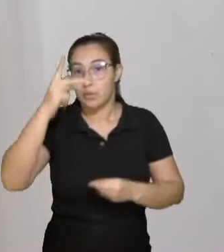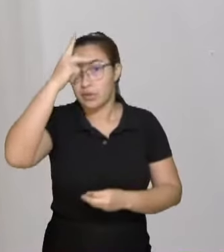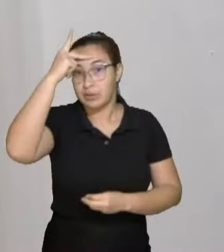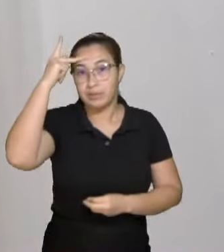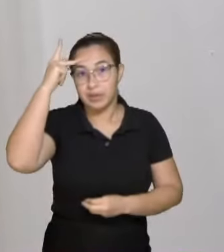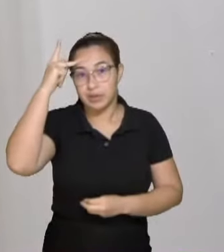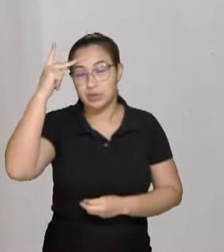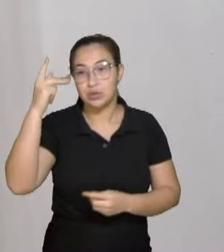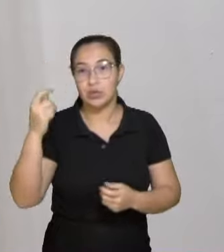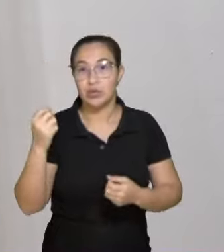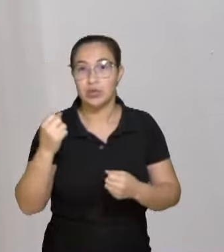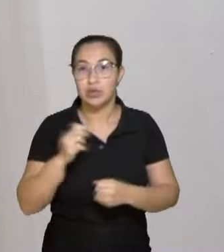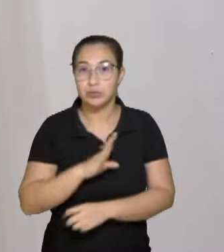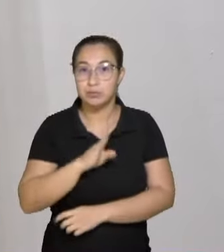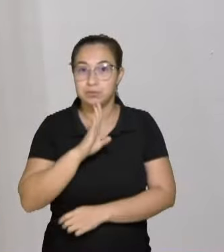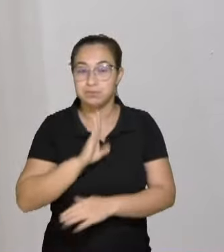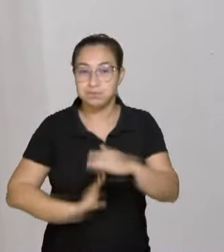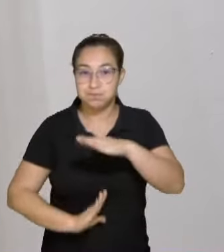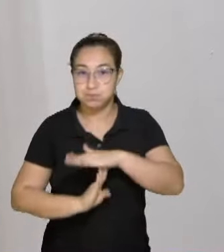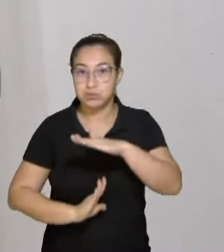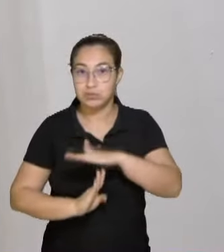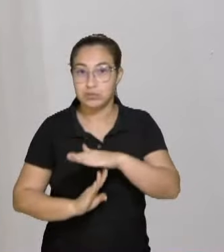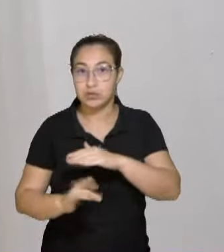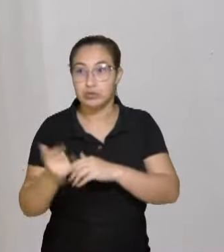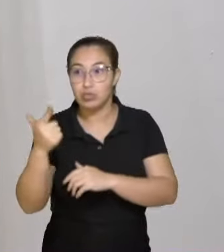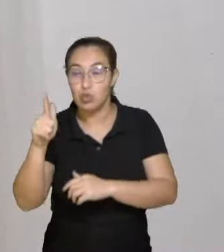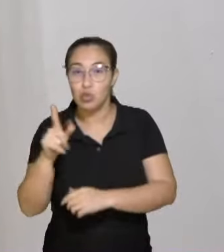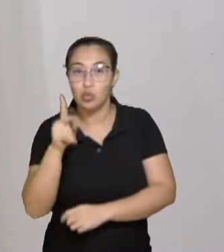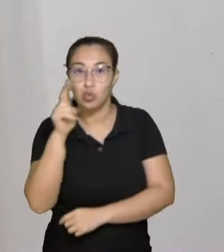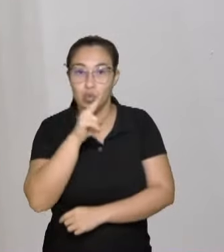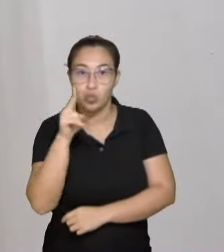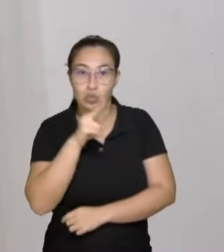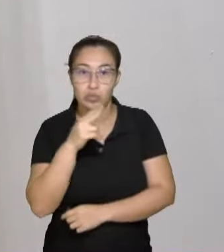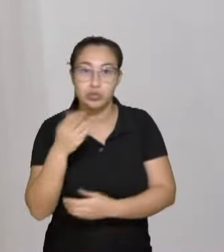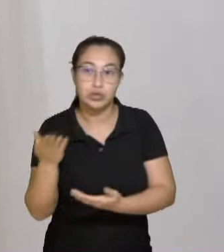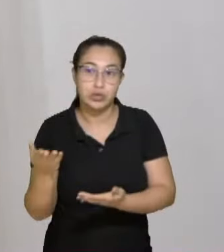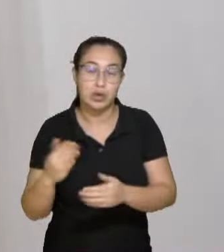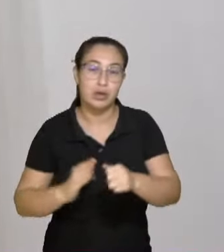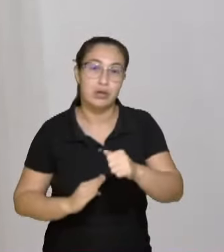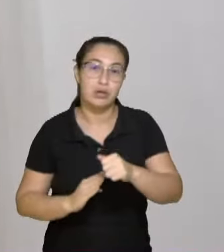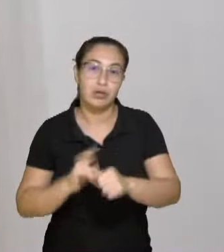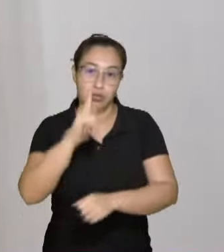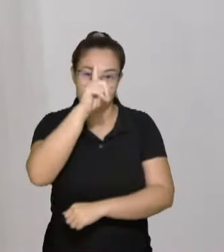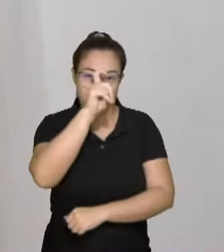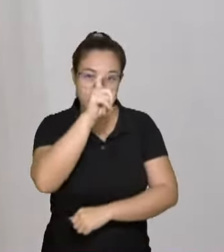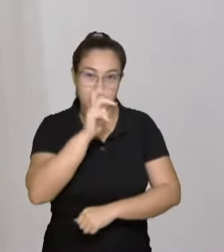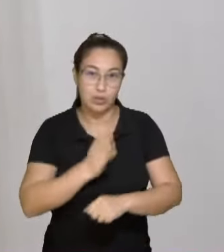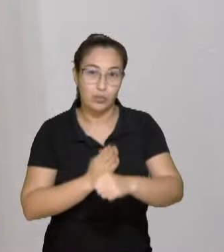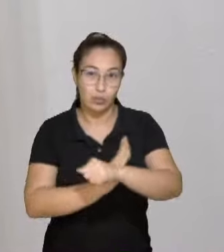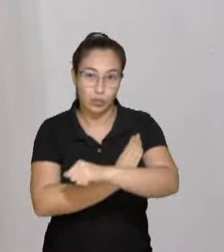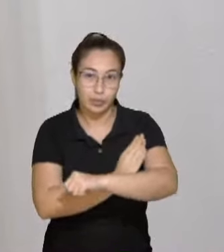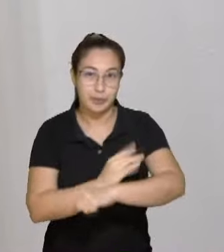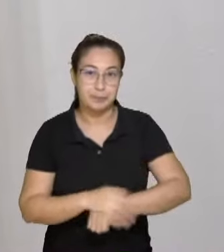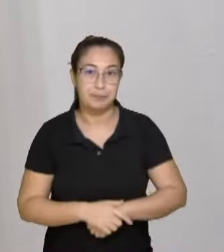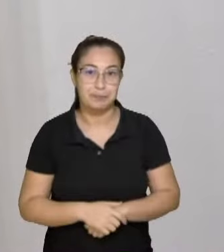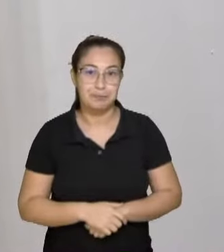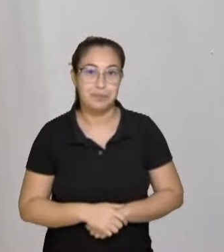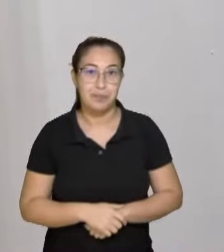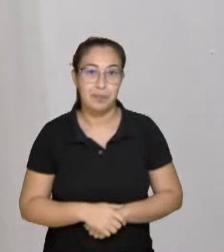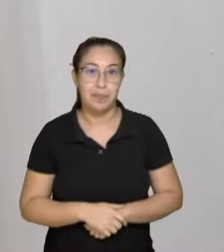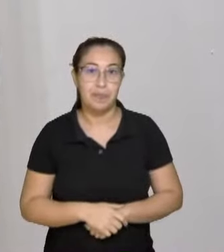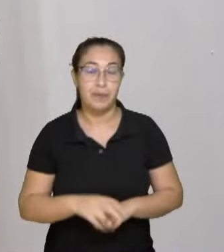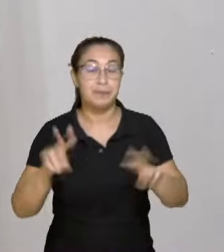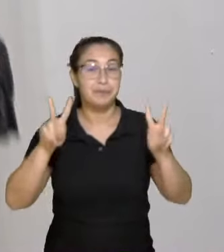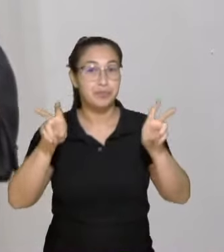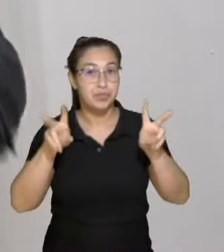exarcebada na emergência e no hospital nosso senhor da Conceição. Então, além dessa pauta que é necessária do